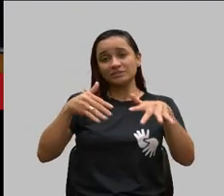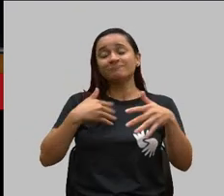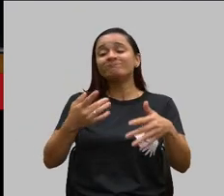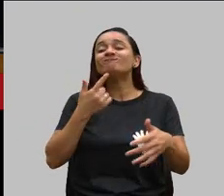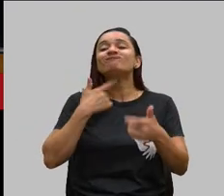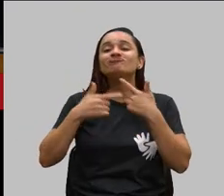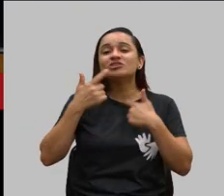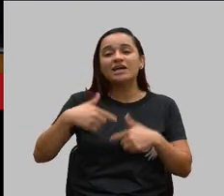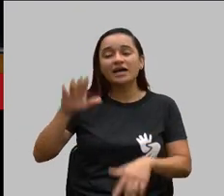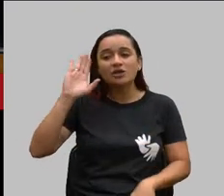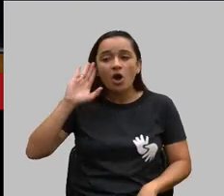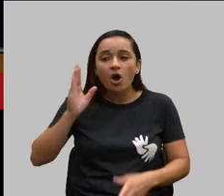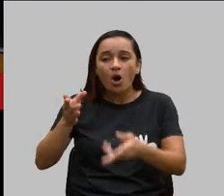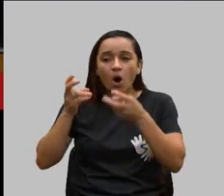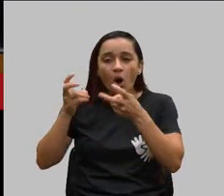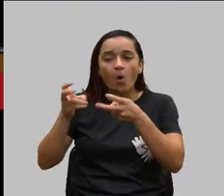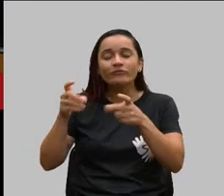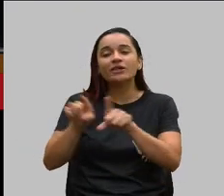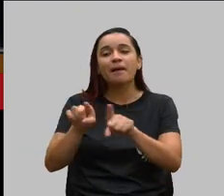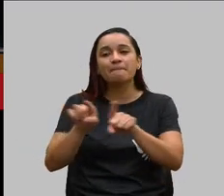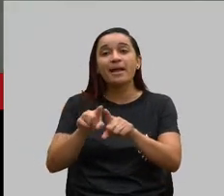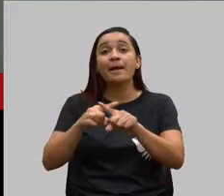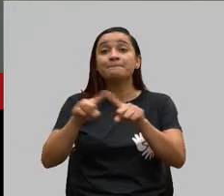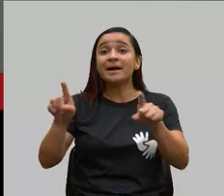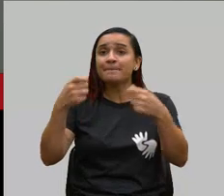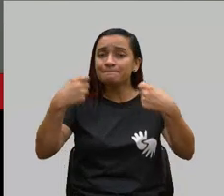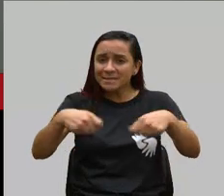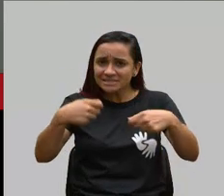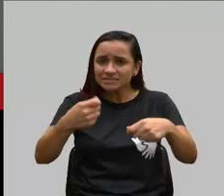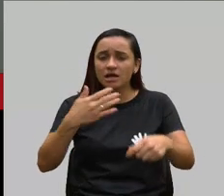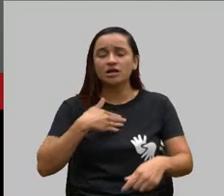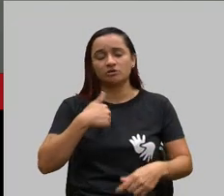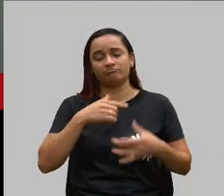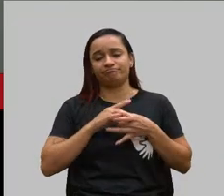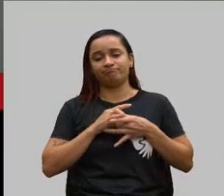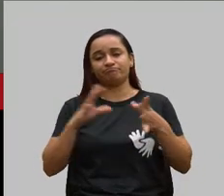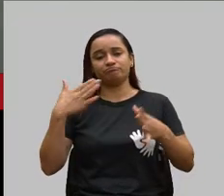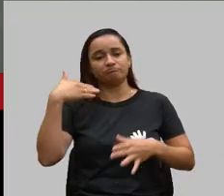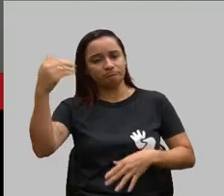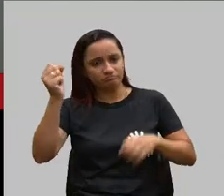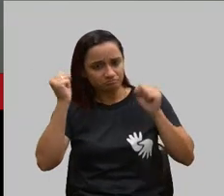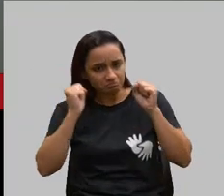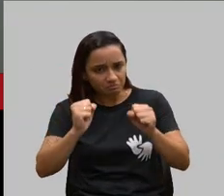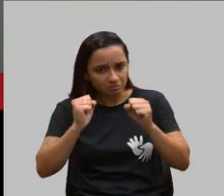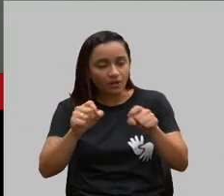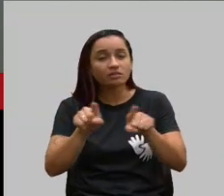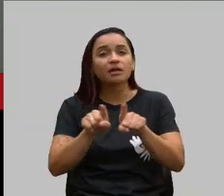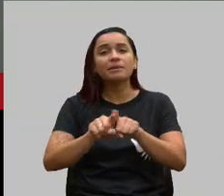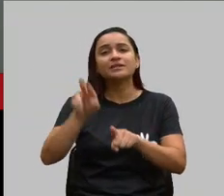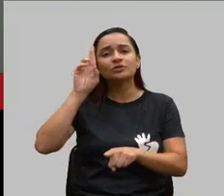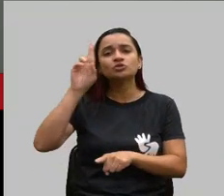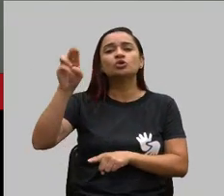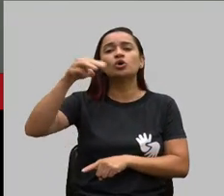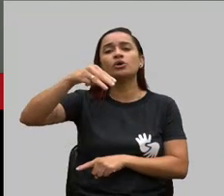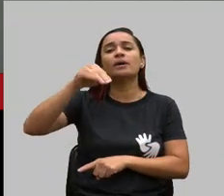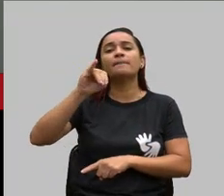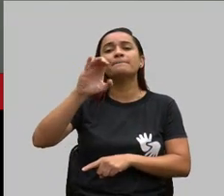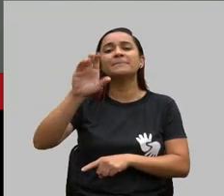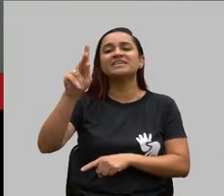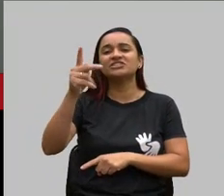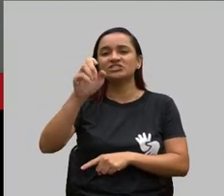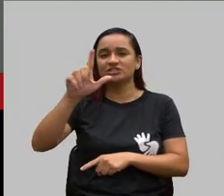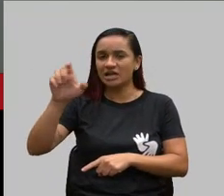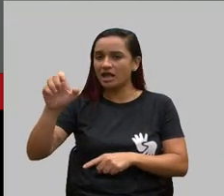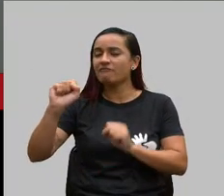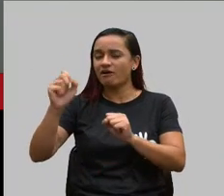eu queria colocar à disposição. A doutora Michelle vai falar um pouco também. Essa questão, eu sou coordenador geral dessa